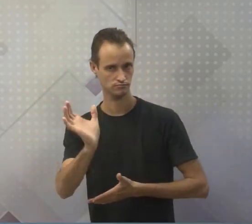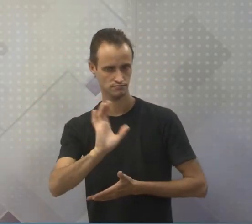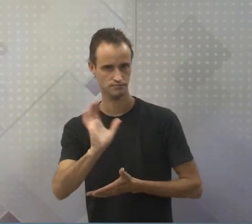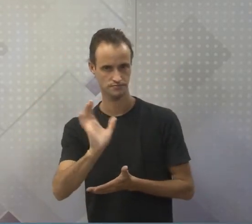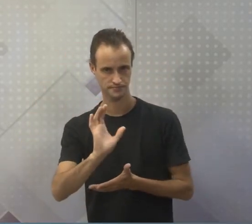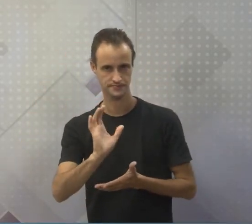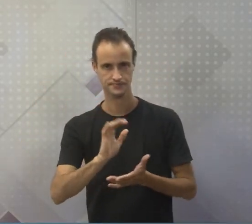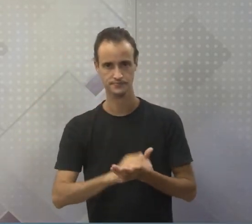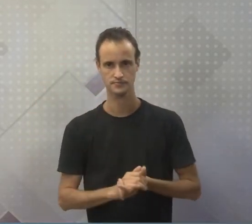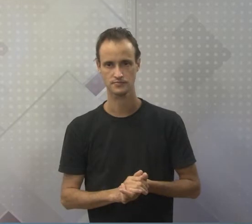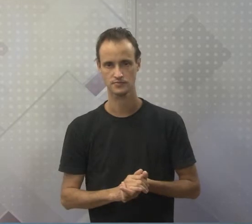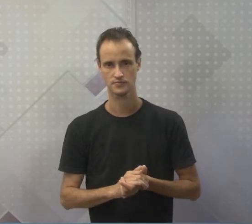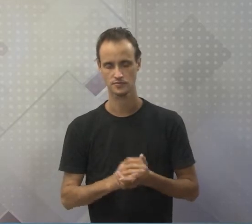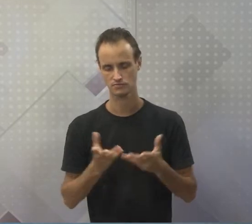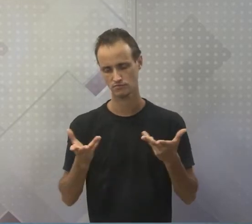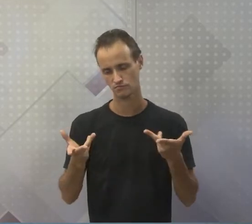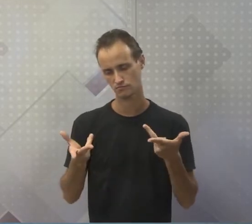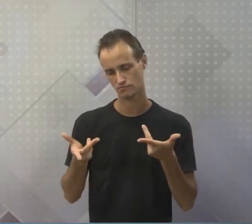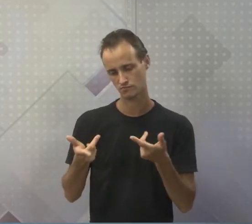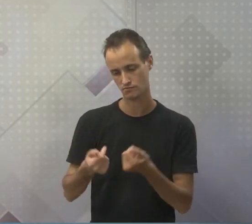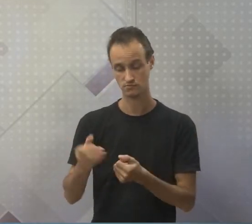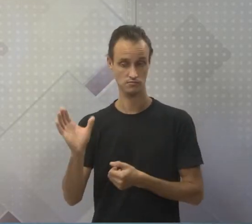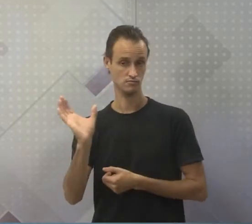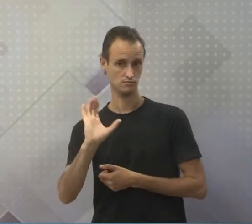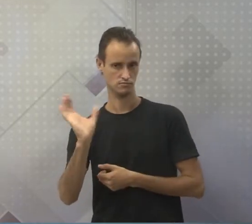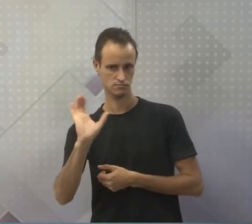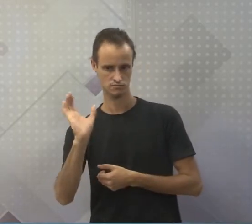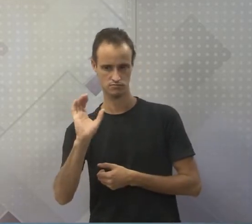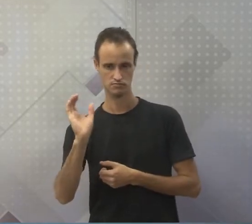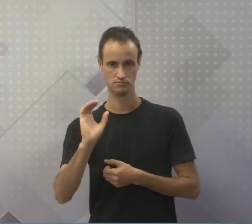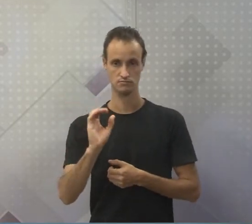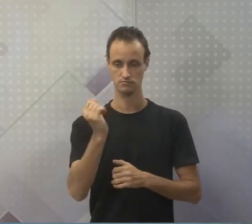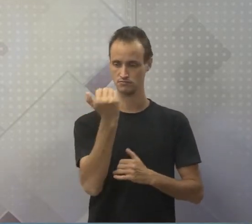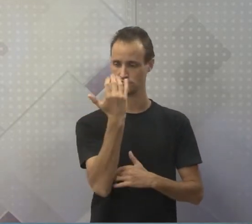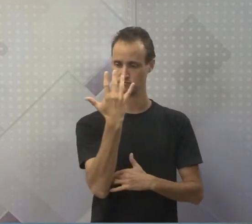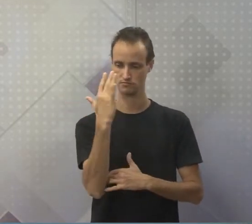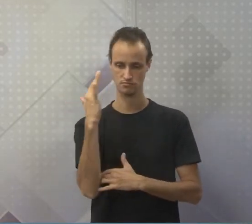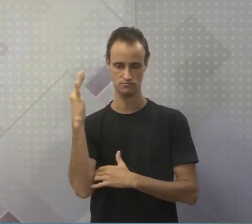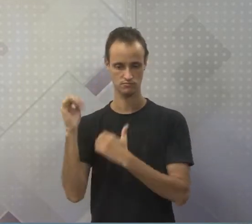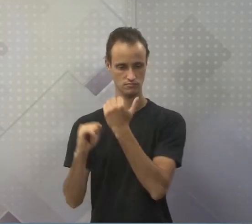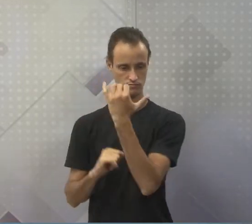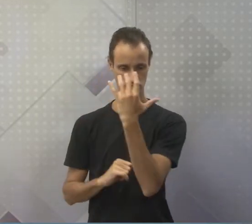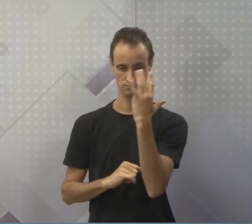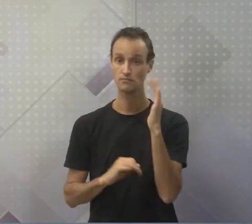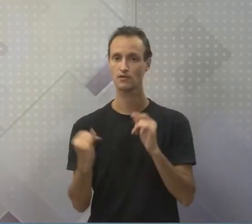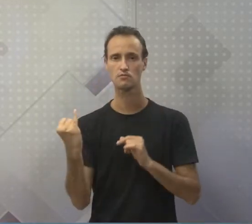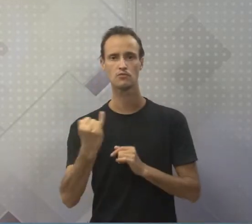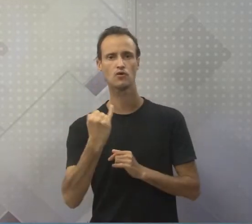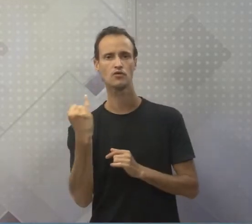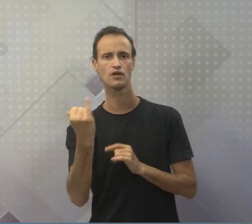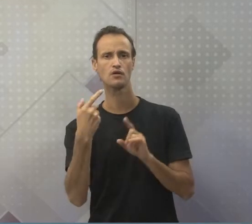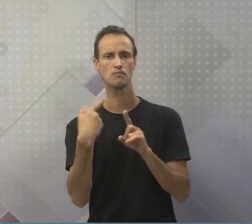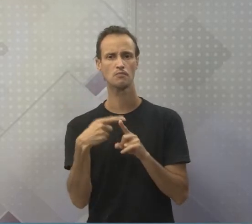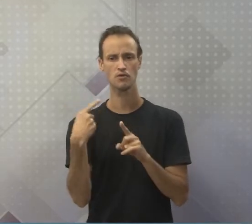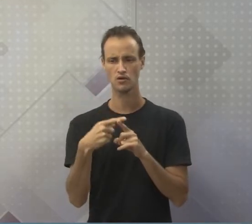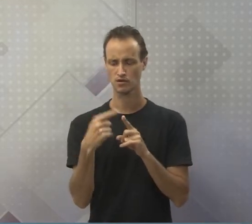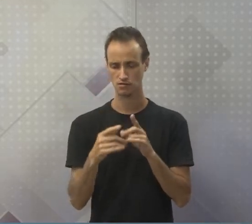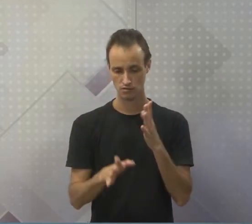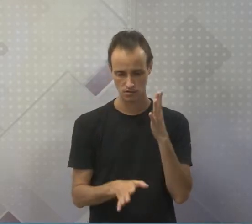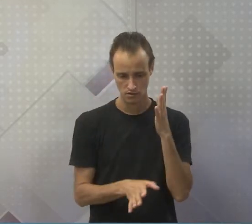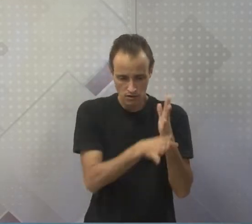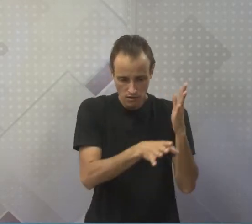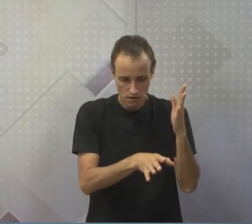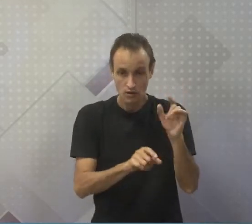nessa habilidade de ciência da natureza, É importante porque descobre